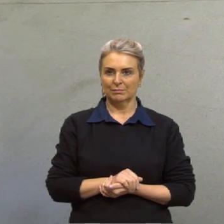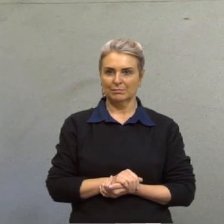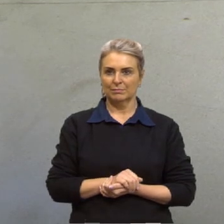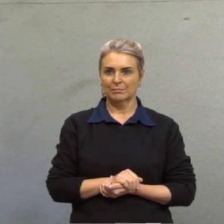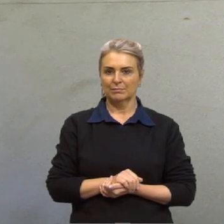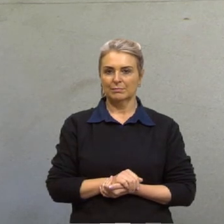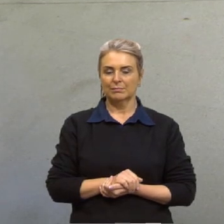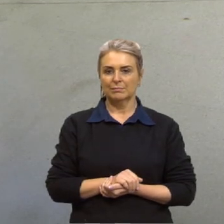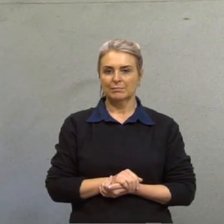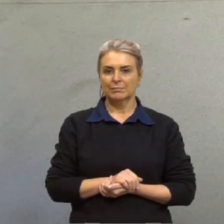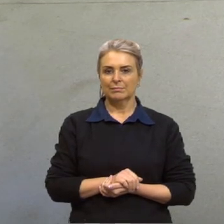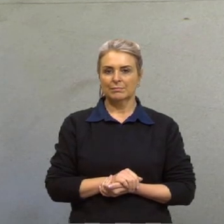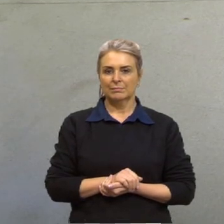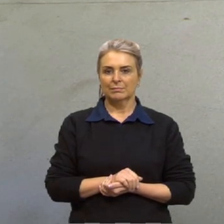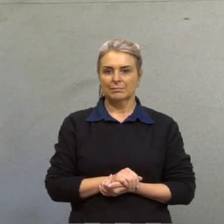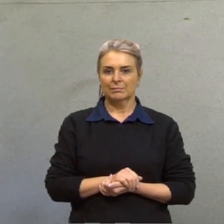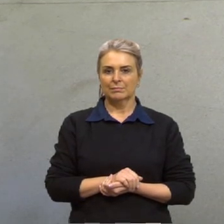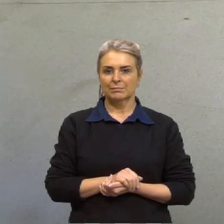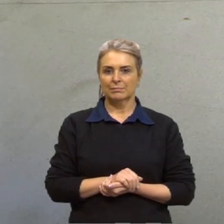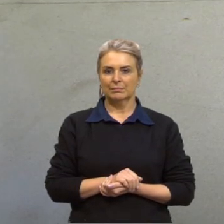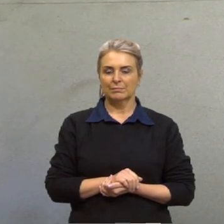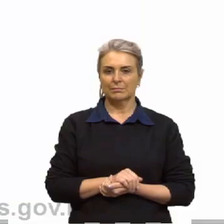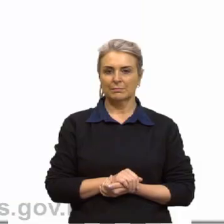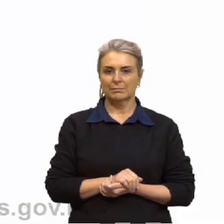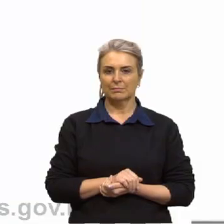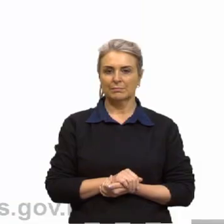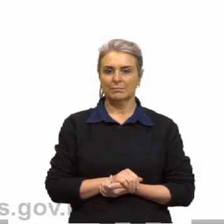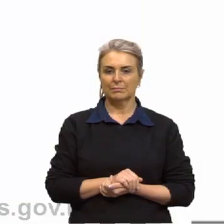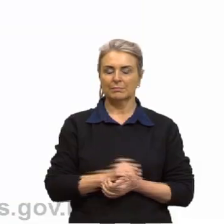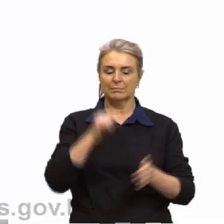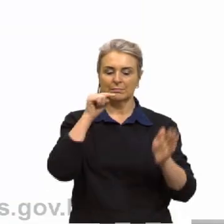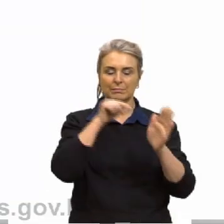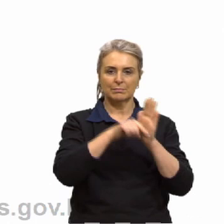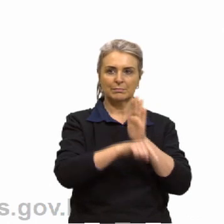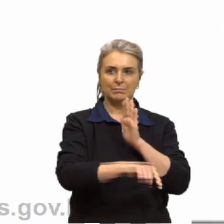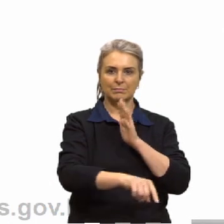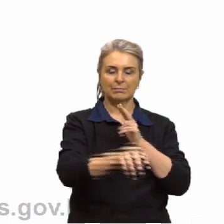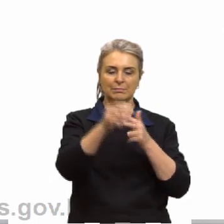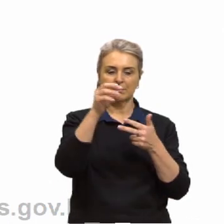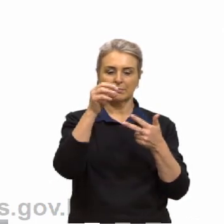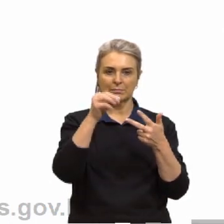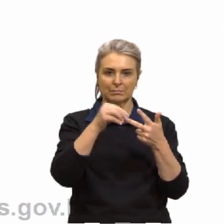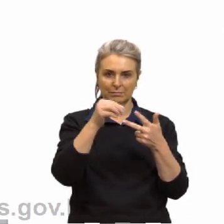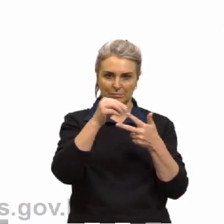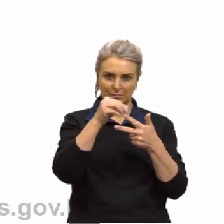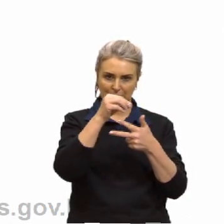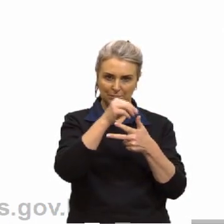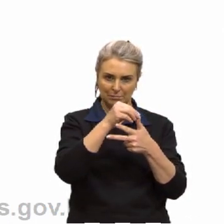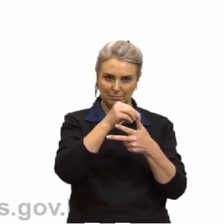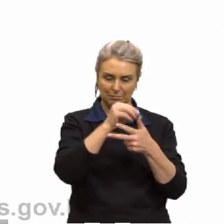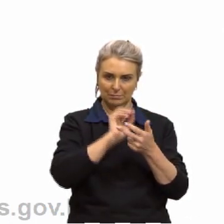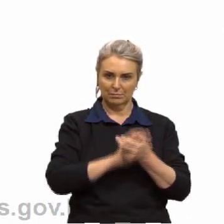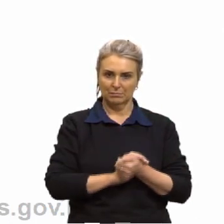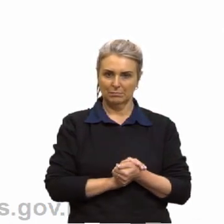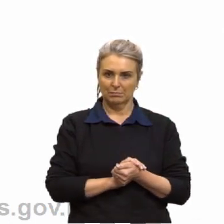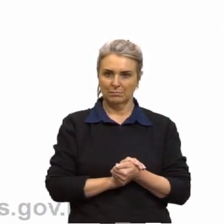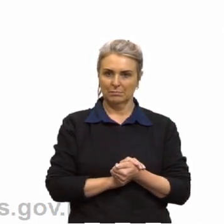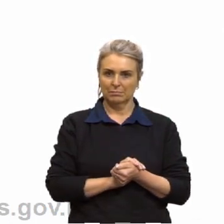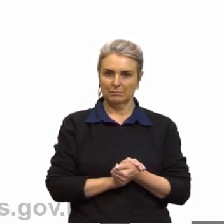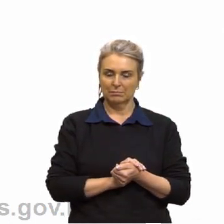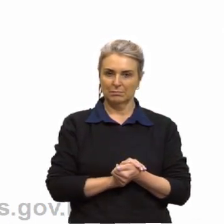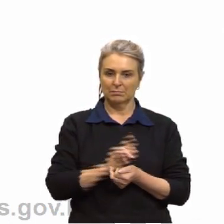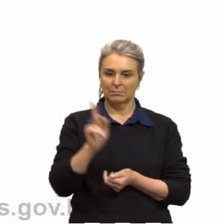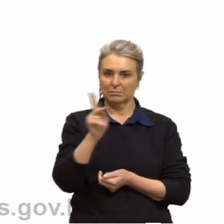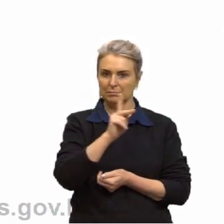Eu trouxe aqui um outro textinho de uma questão do Enem. Eu sei que está desfocado, eu procurei em todos os lugares esse texto,